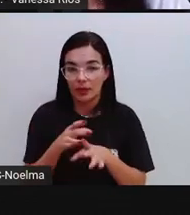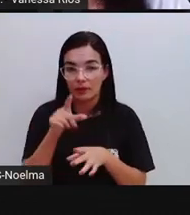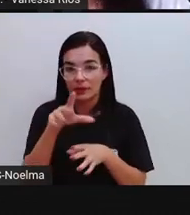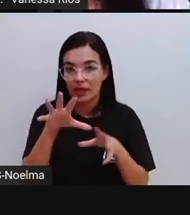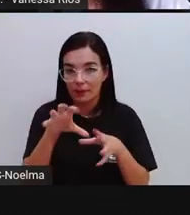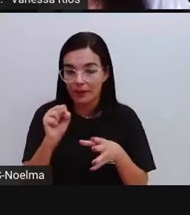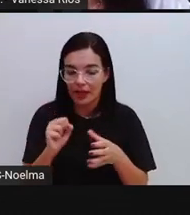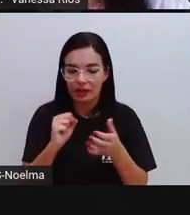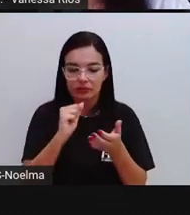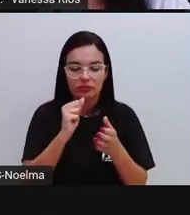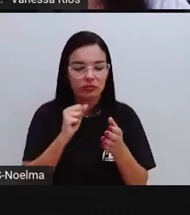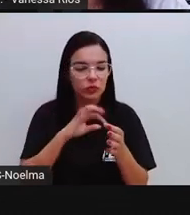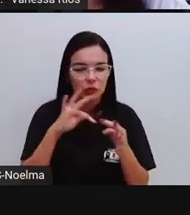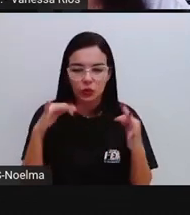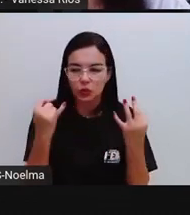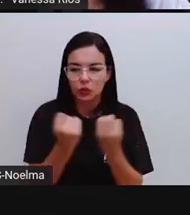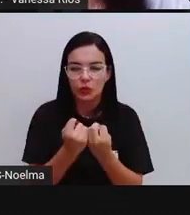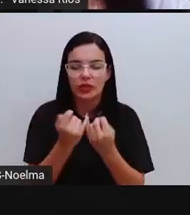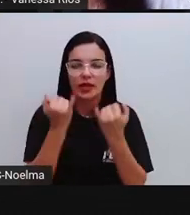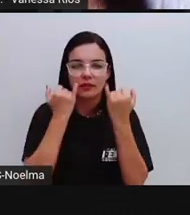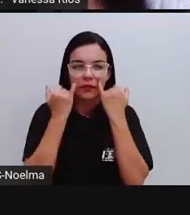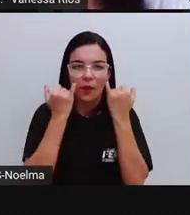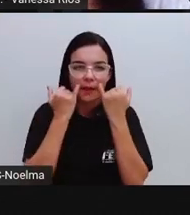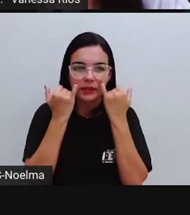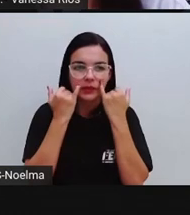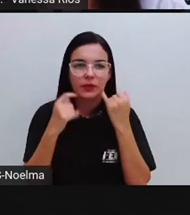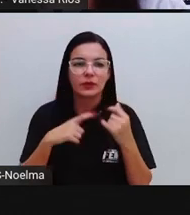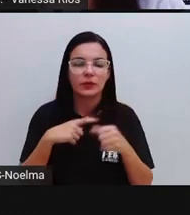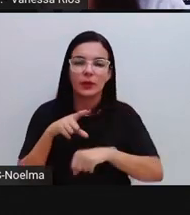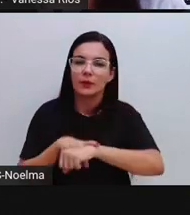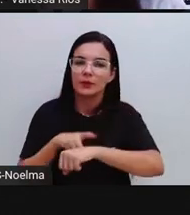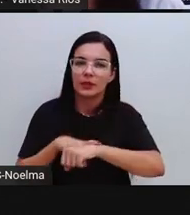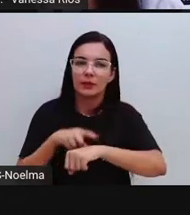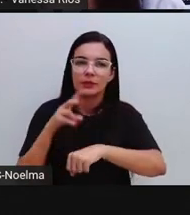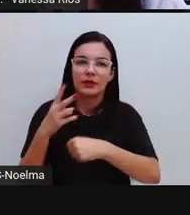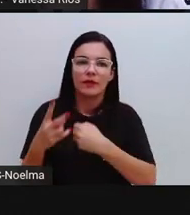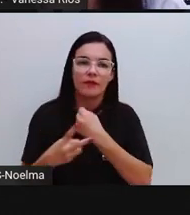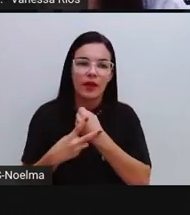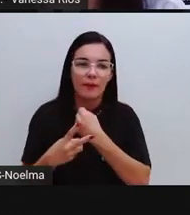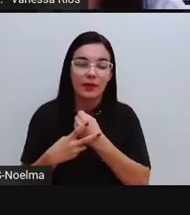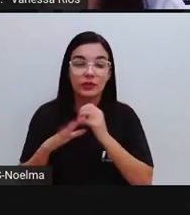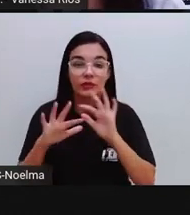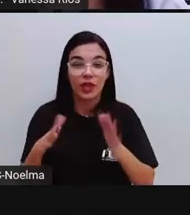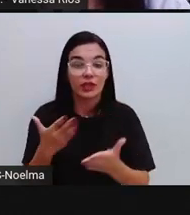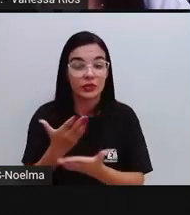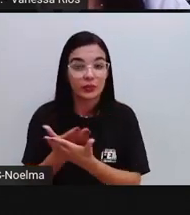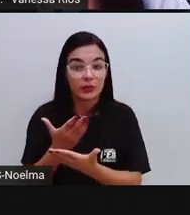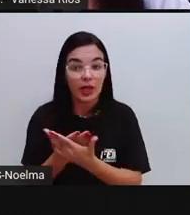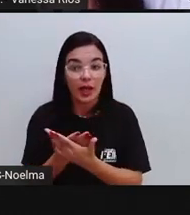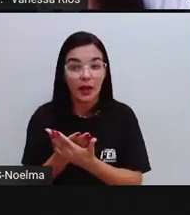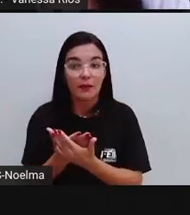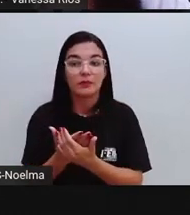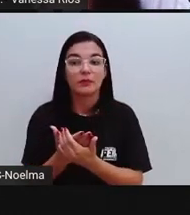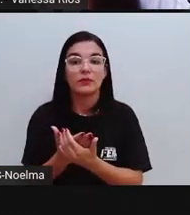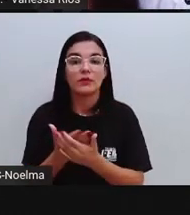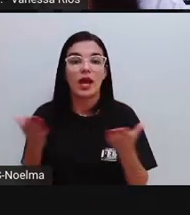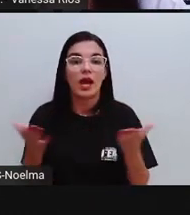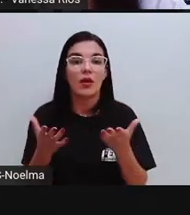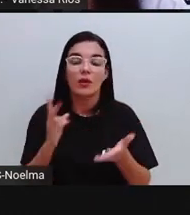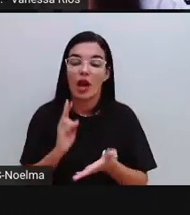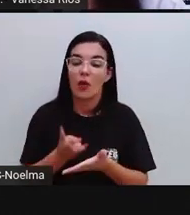pegar agora todas as informações, né? Sobre os tempos verbais que nós estudamos. e vai agora dar